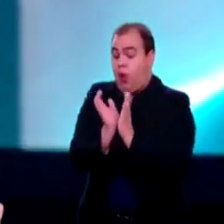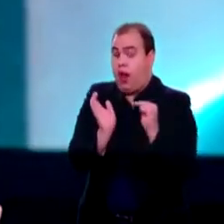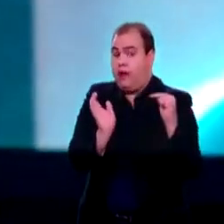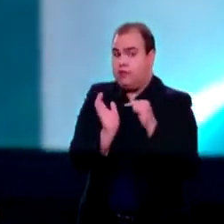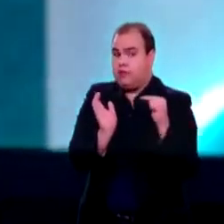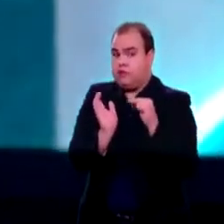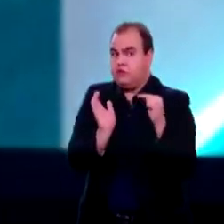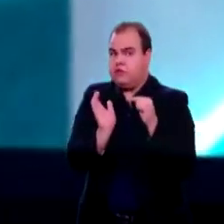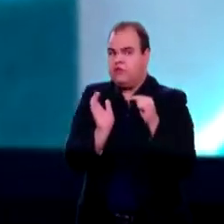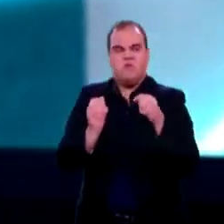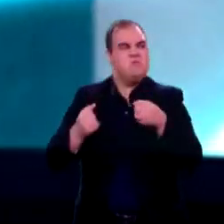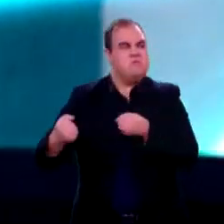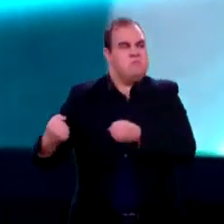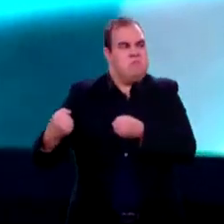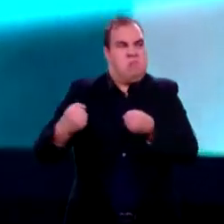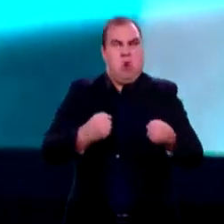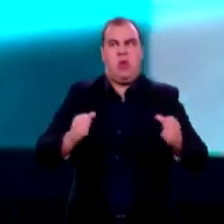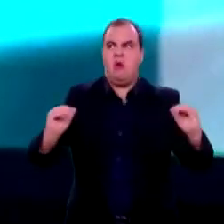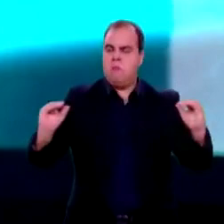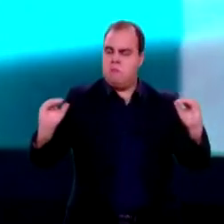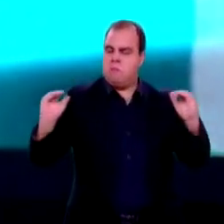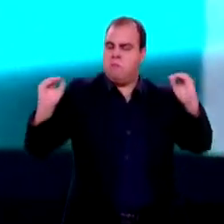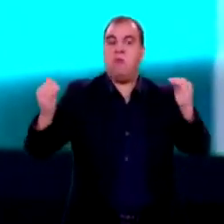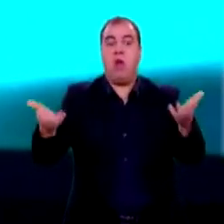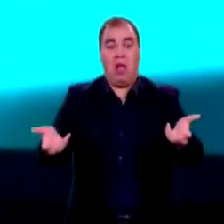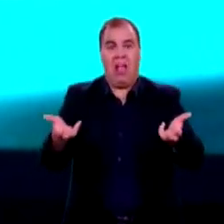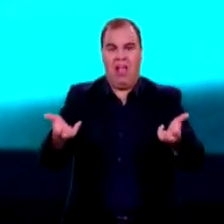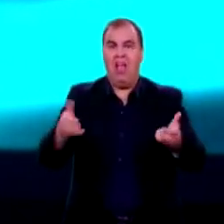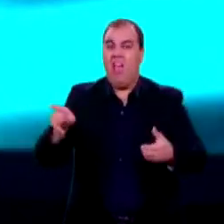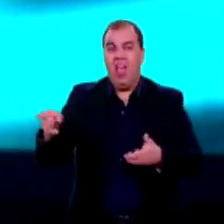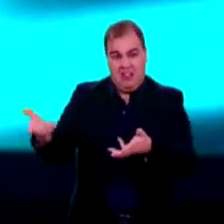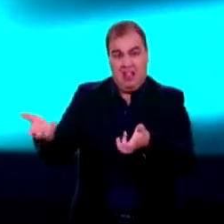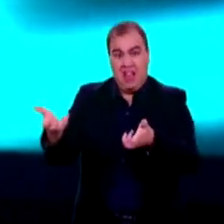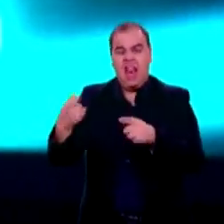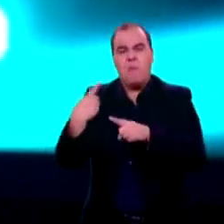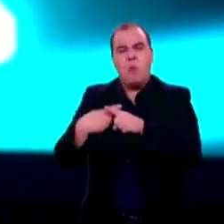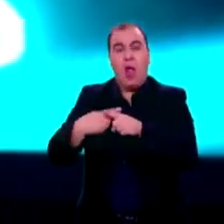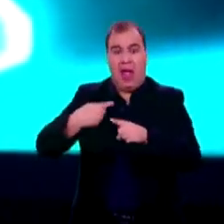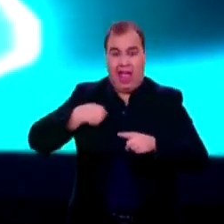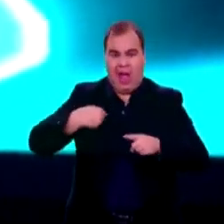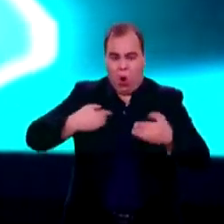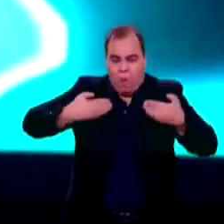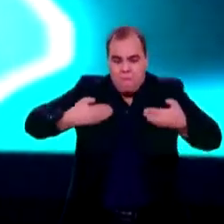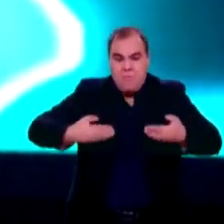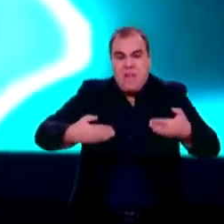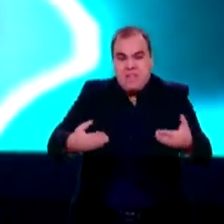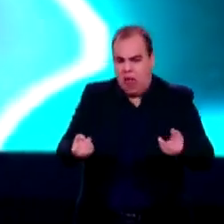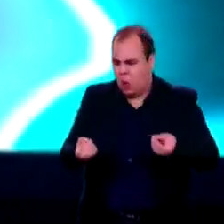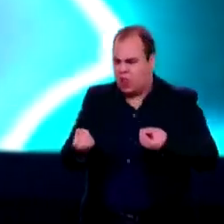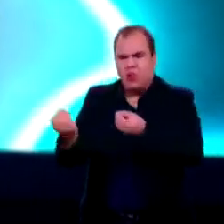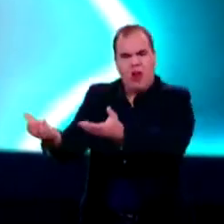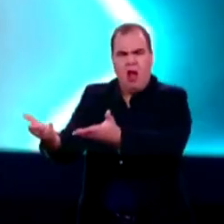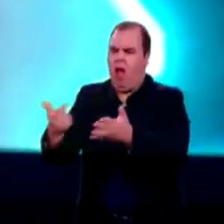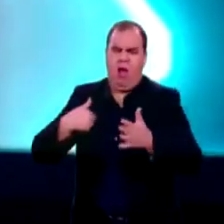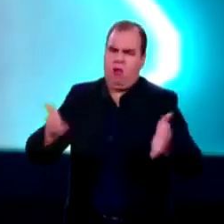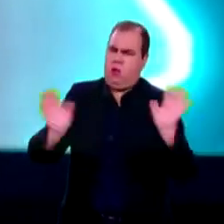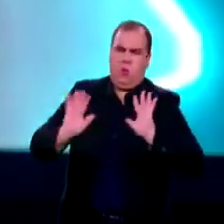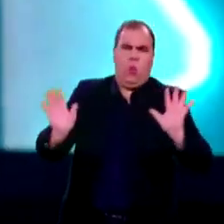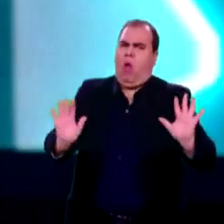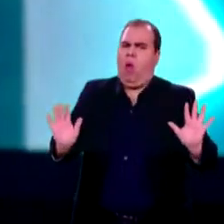poder. Perderam poderes comigo porque eu não entreguei ministérios. Entregar ministérios, entenda, entregar parte do orçamento.